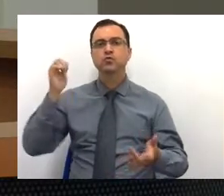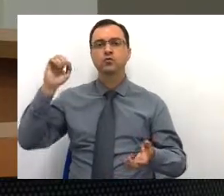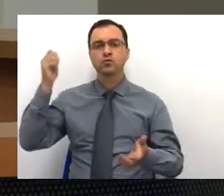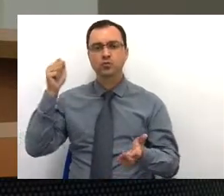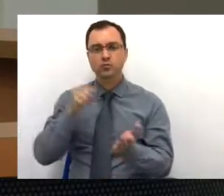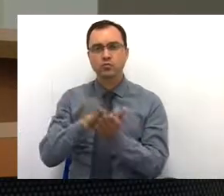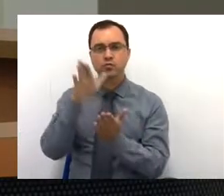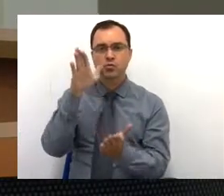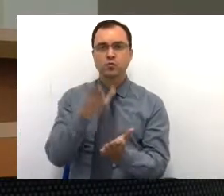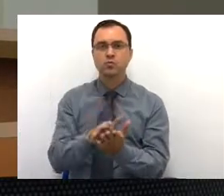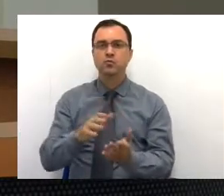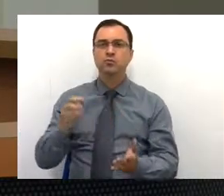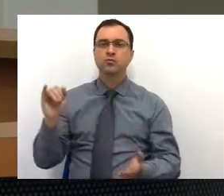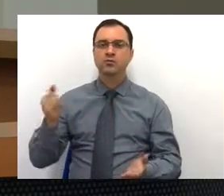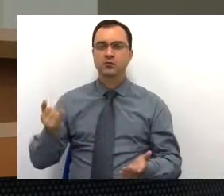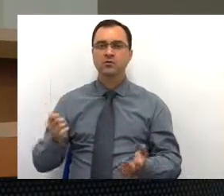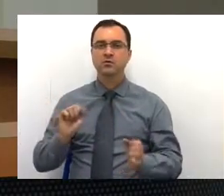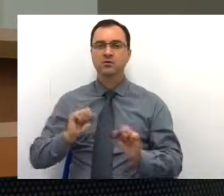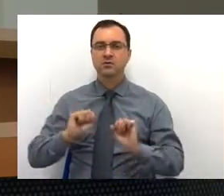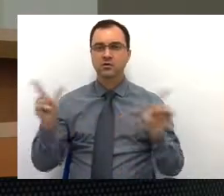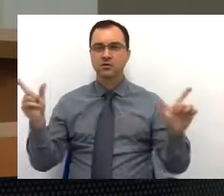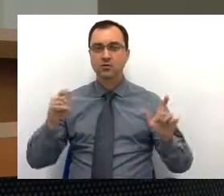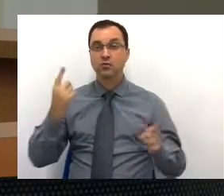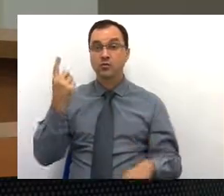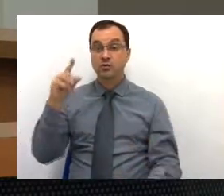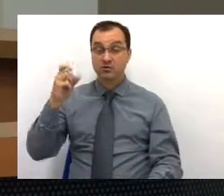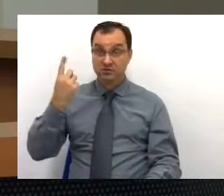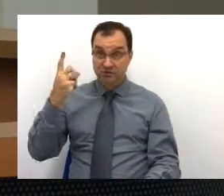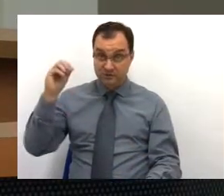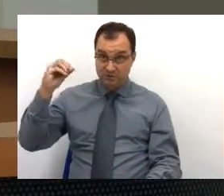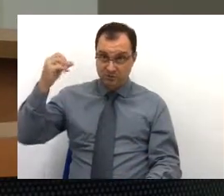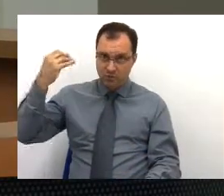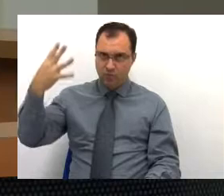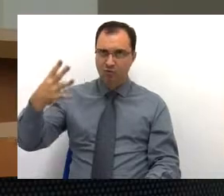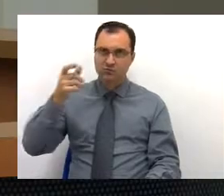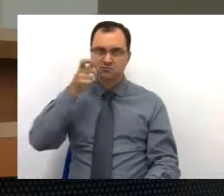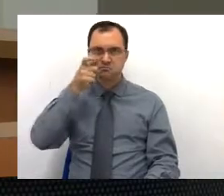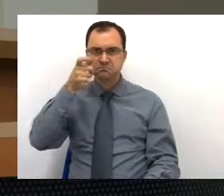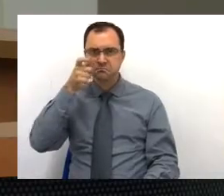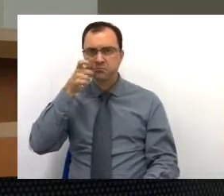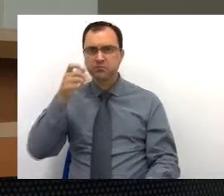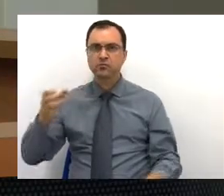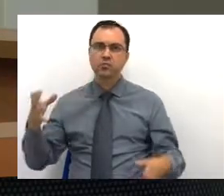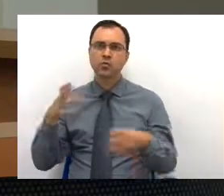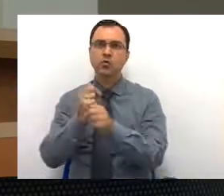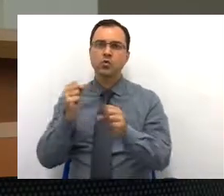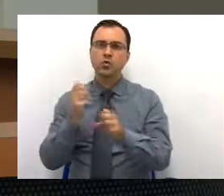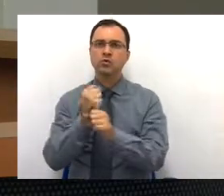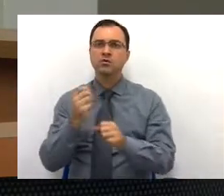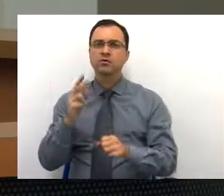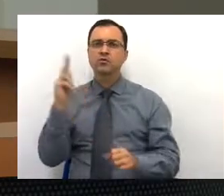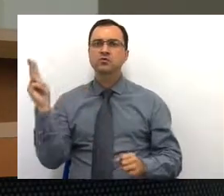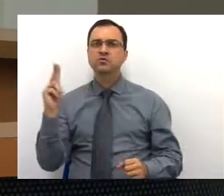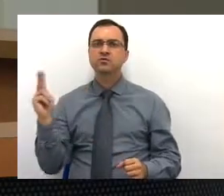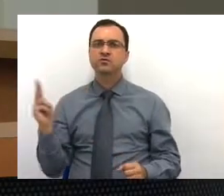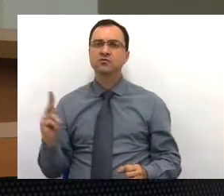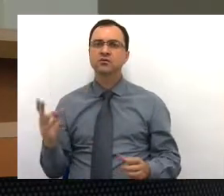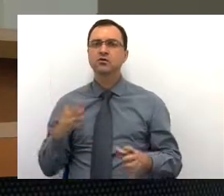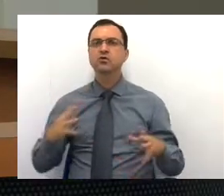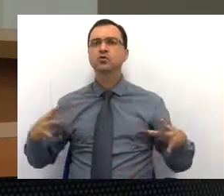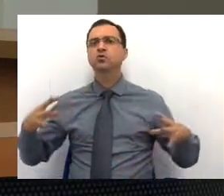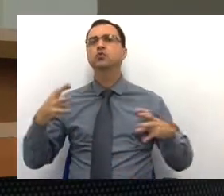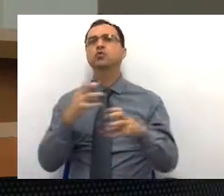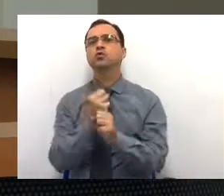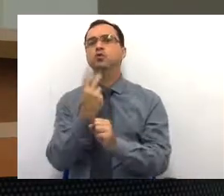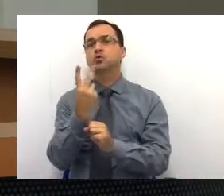ativa, 3 milhões, 1 milhão e 104 de previsão de receita. Esses valores, eles totalizam o